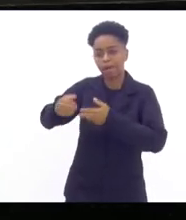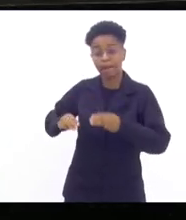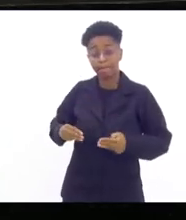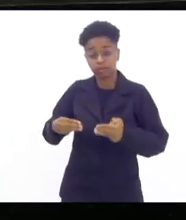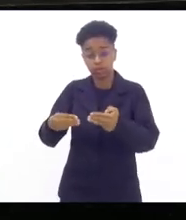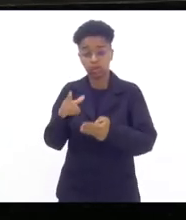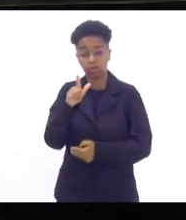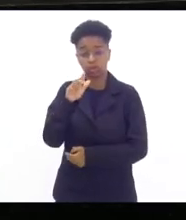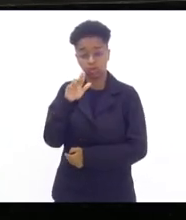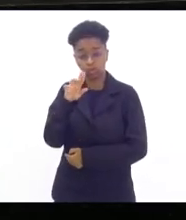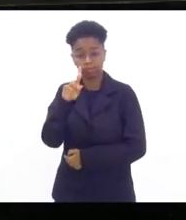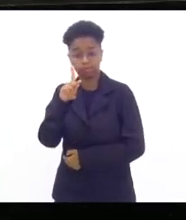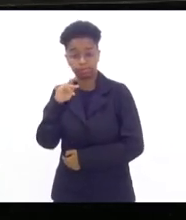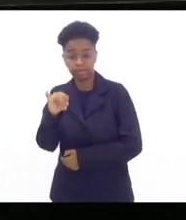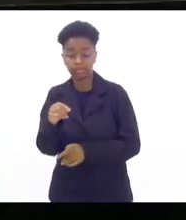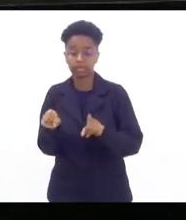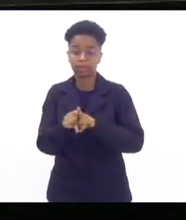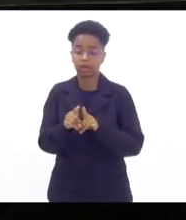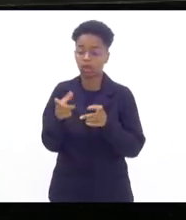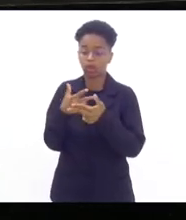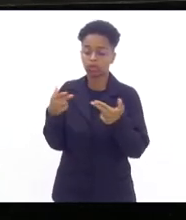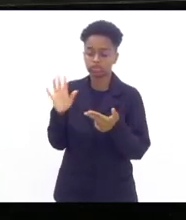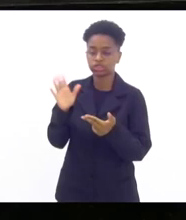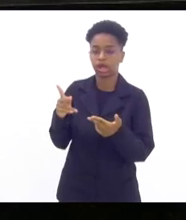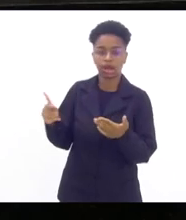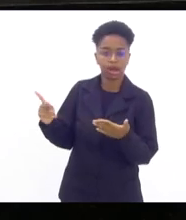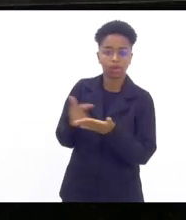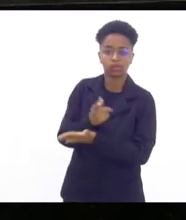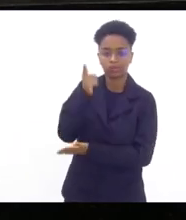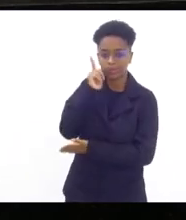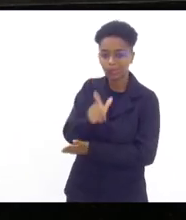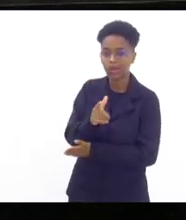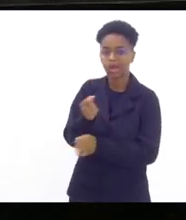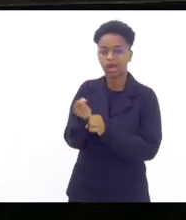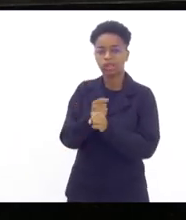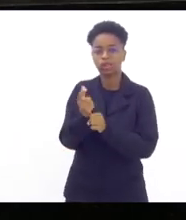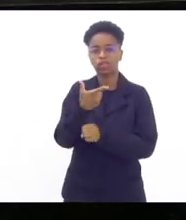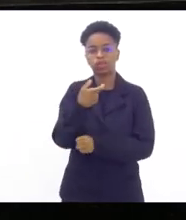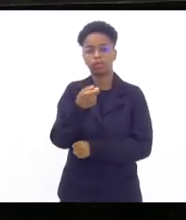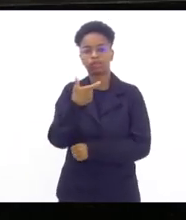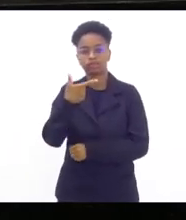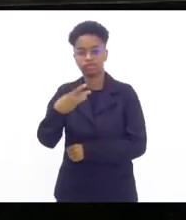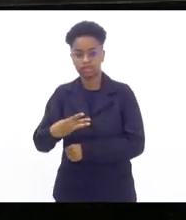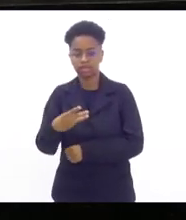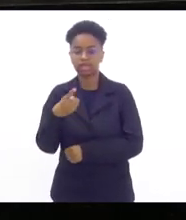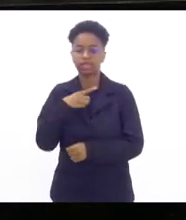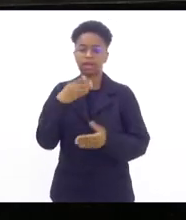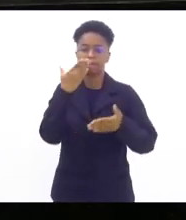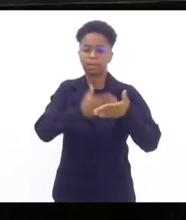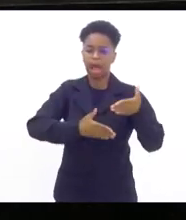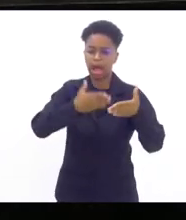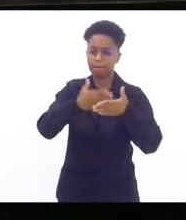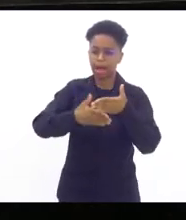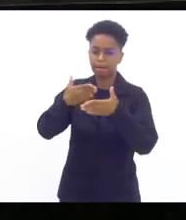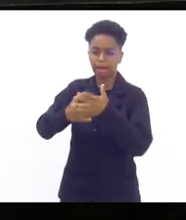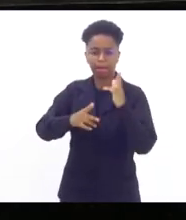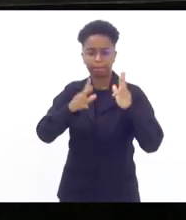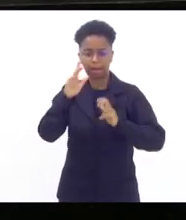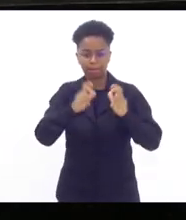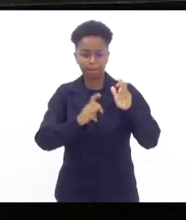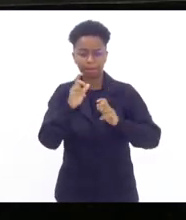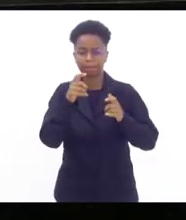das conquistas que já aconteceram no ano de 2023 tivemos aí um grande embate sobre a redução dos